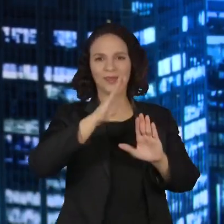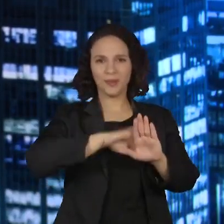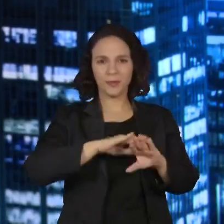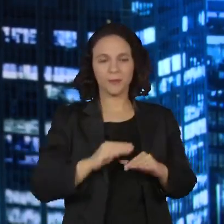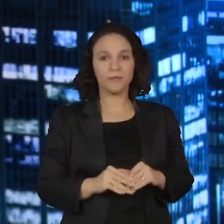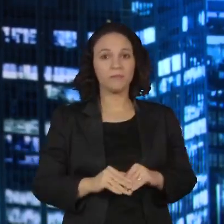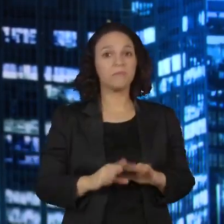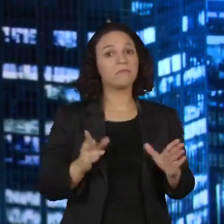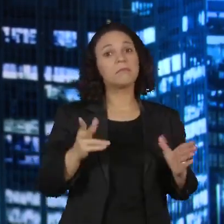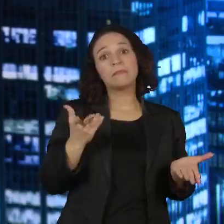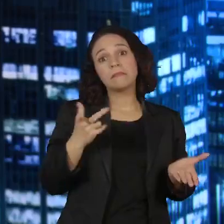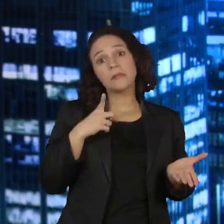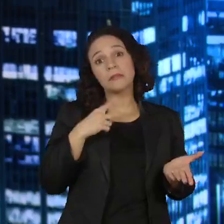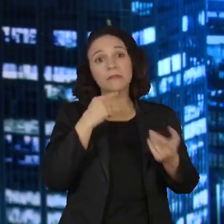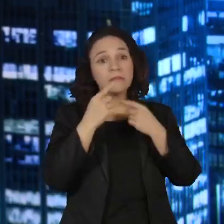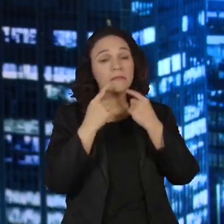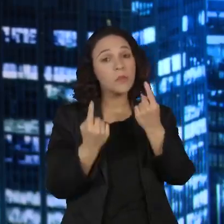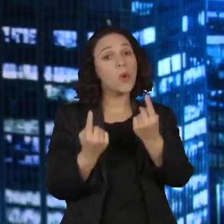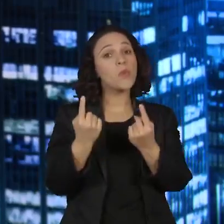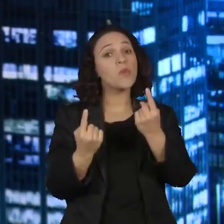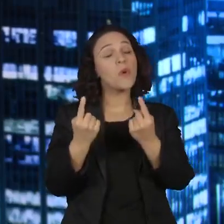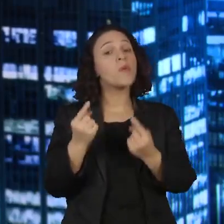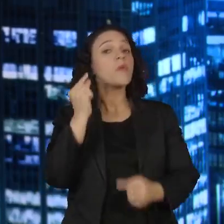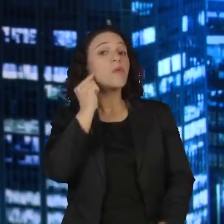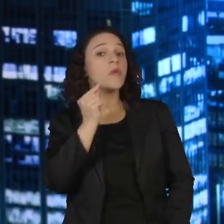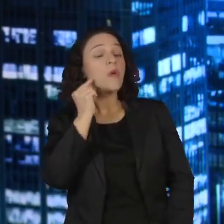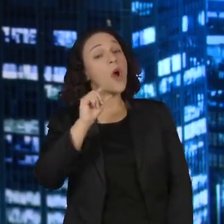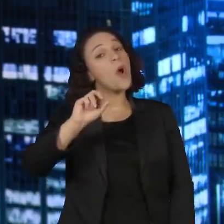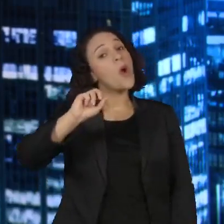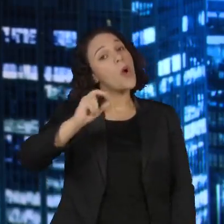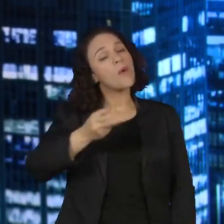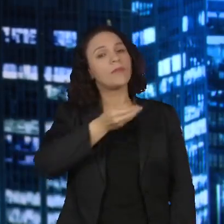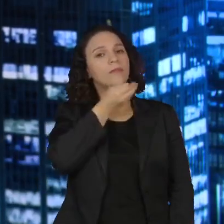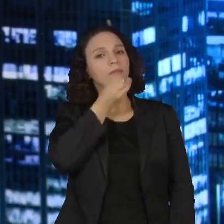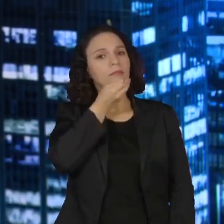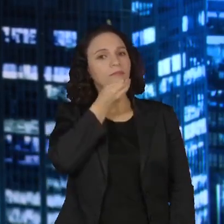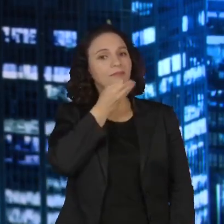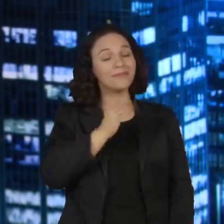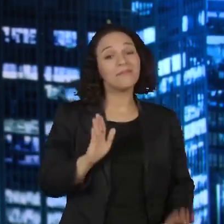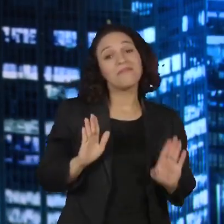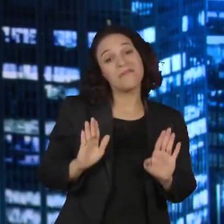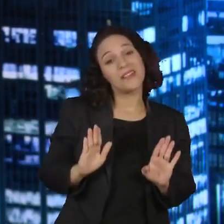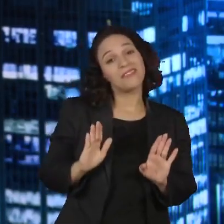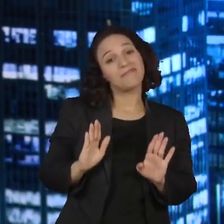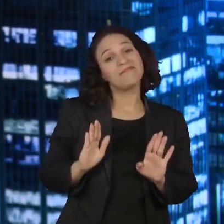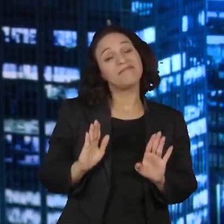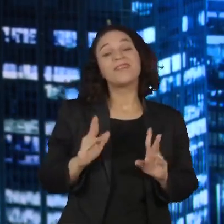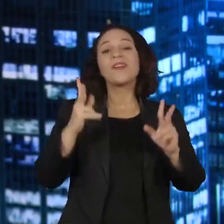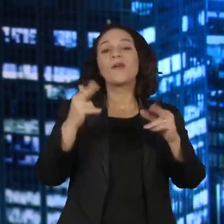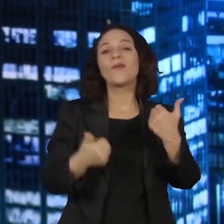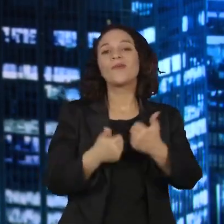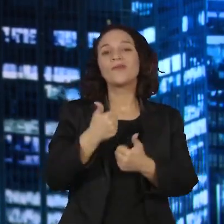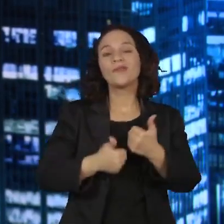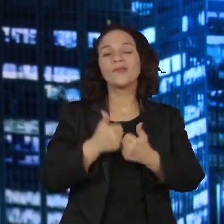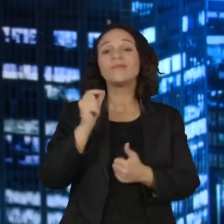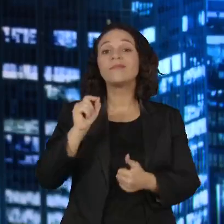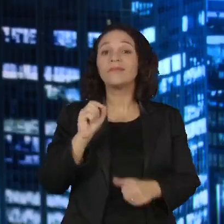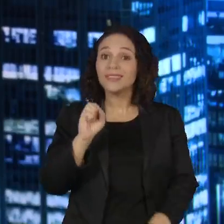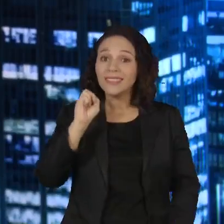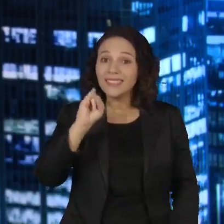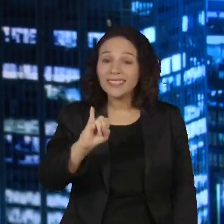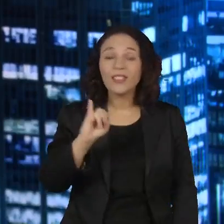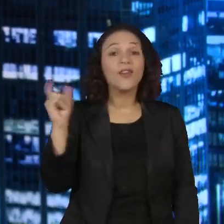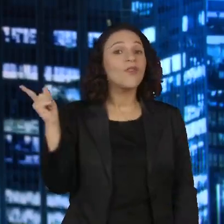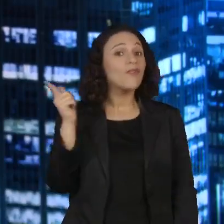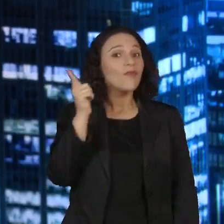Acho que a indefinição está aí entre Nunes e Marçal, mas como a gente diz no futebol, quem quer ganhar, tem que